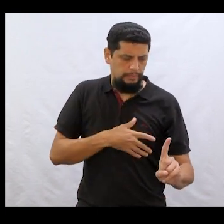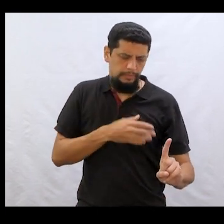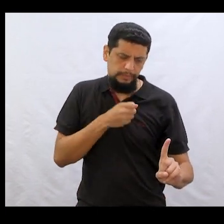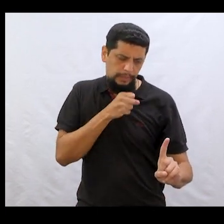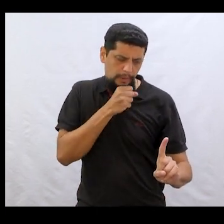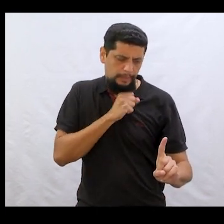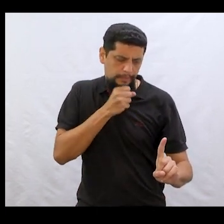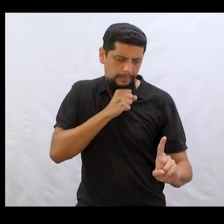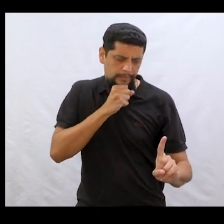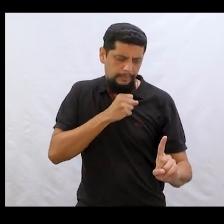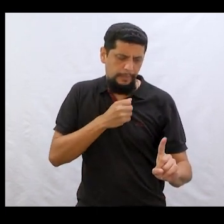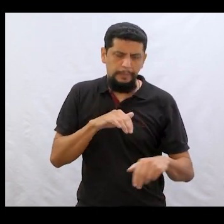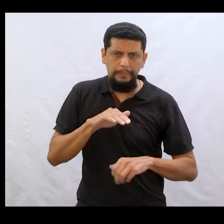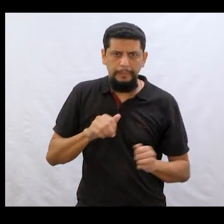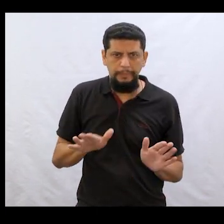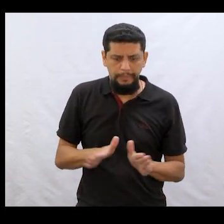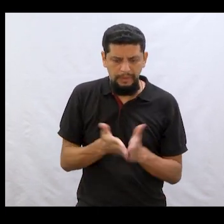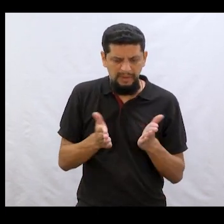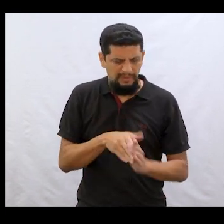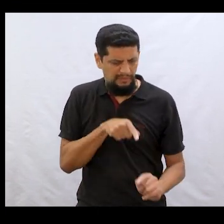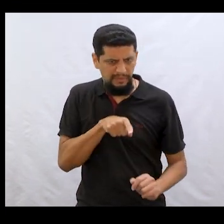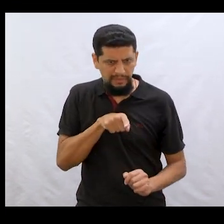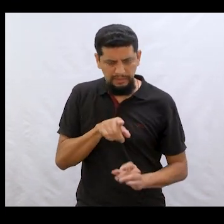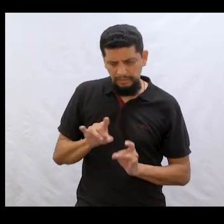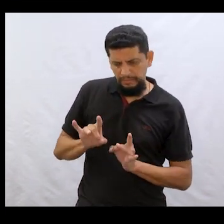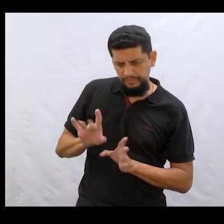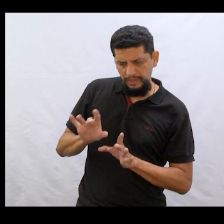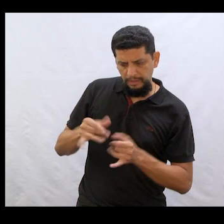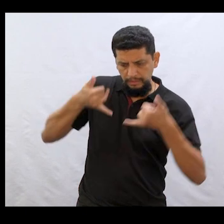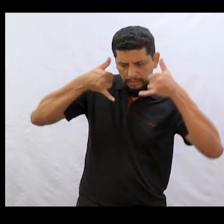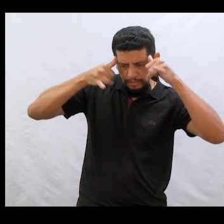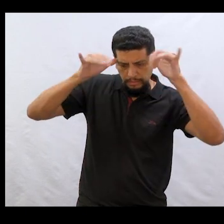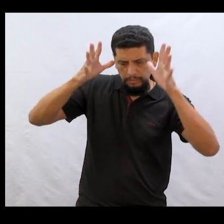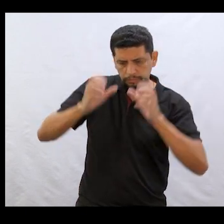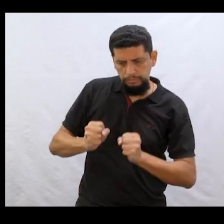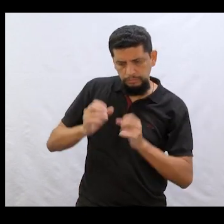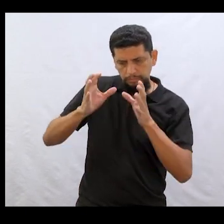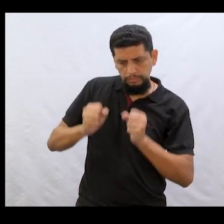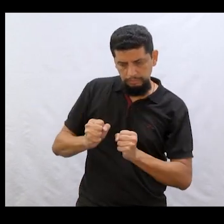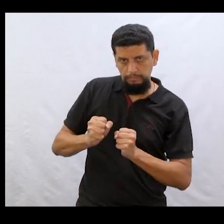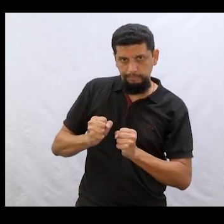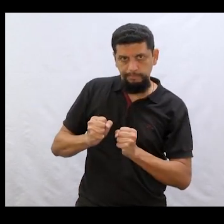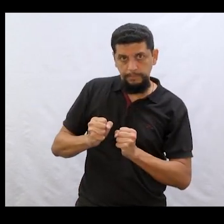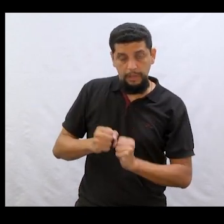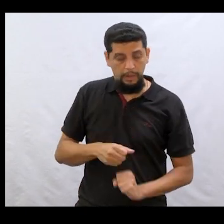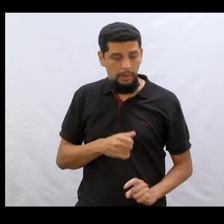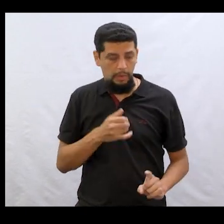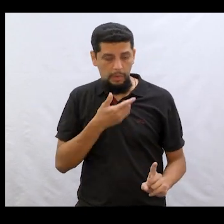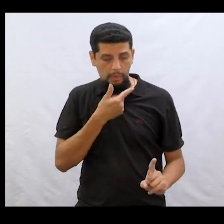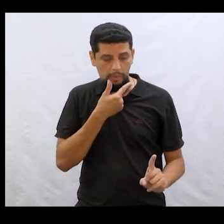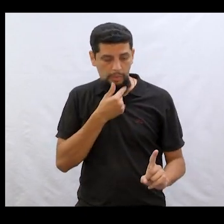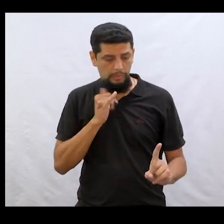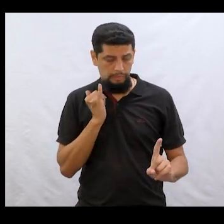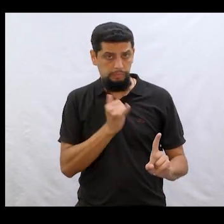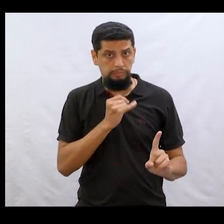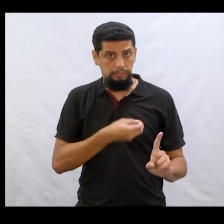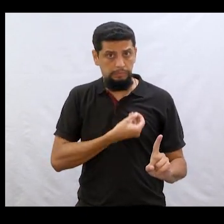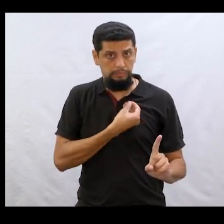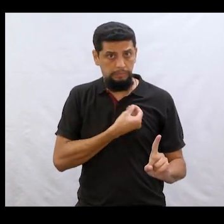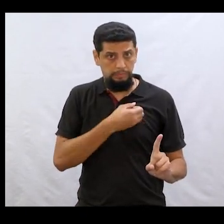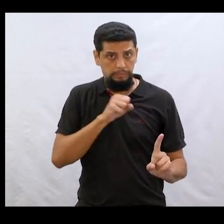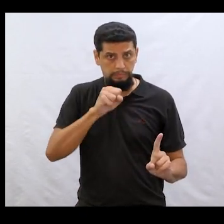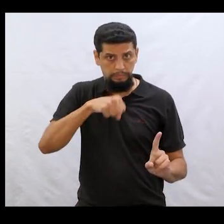o velho falou. Você está vendendo essa vaquinha? Daí o Joãozinho falou. Tô.